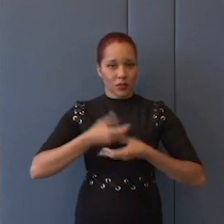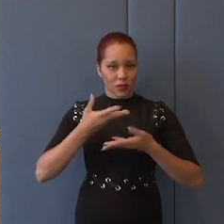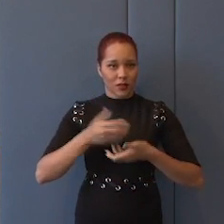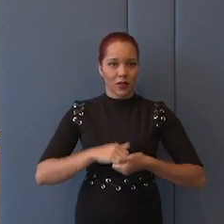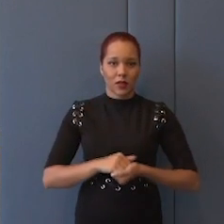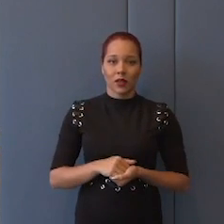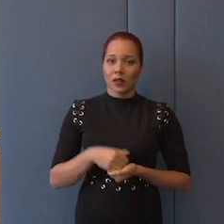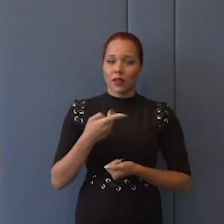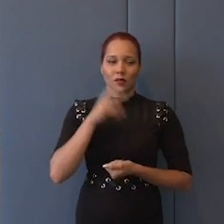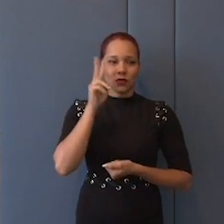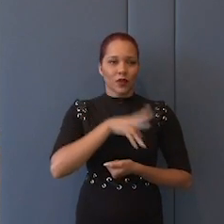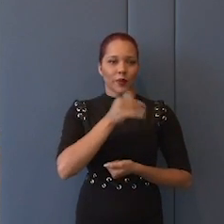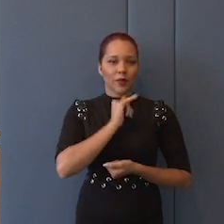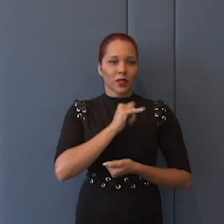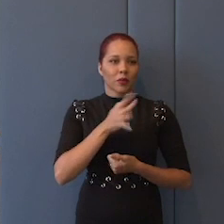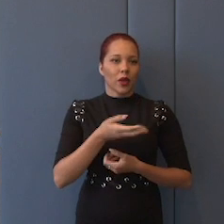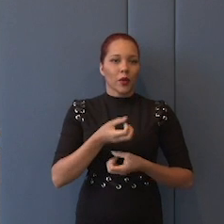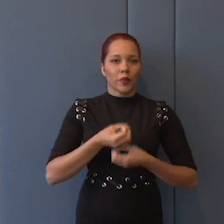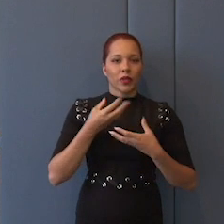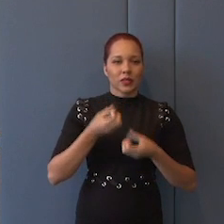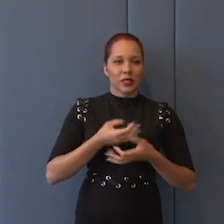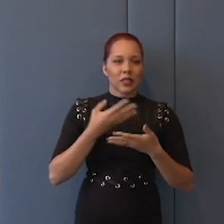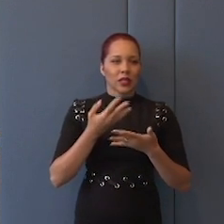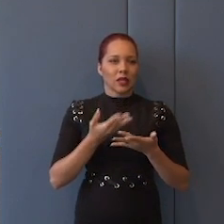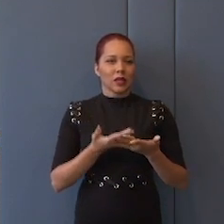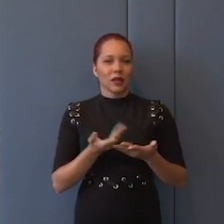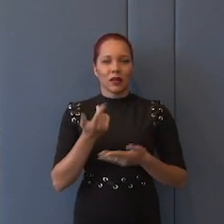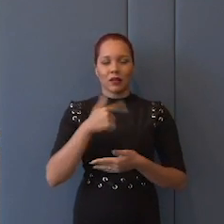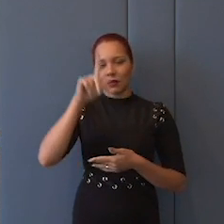e a gente vê, por exemplo, a poesia clássica grega e latina,